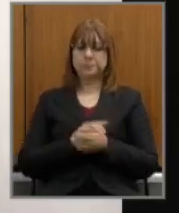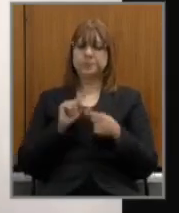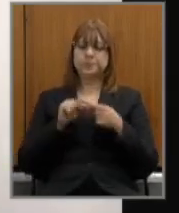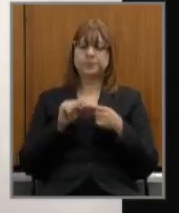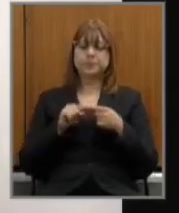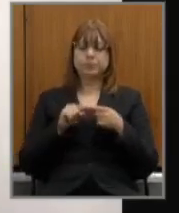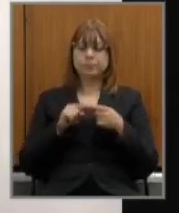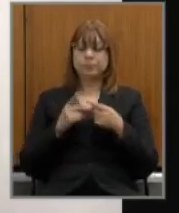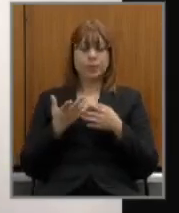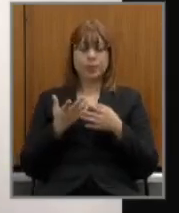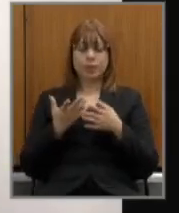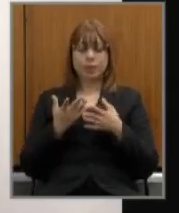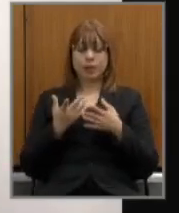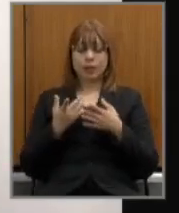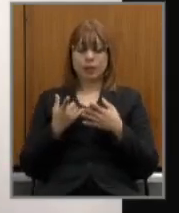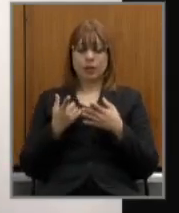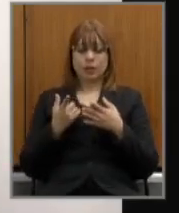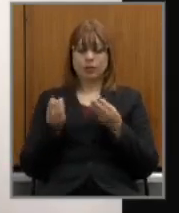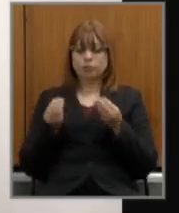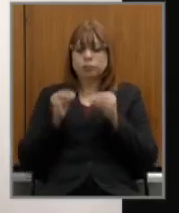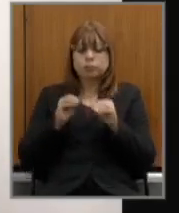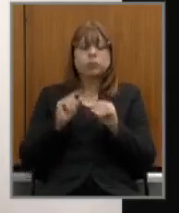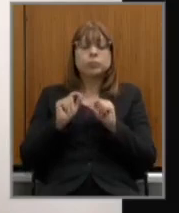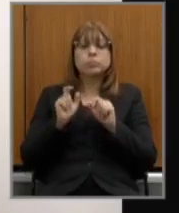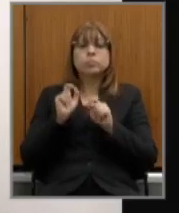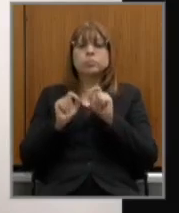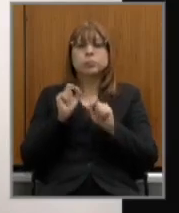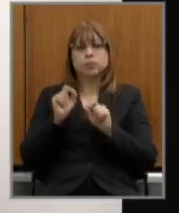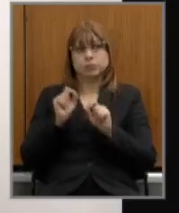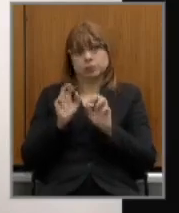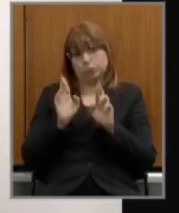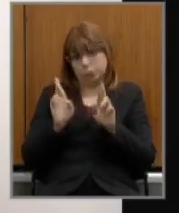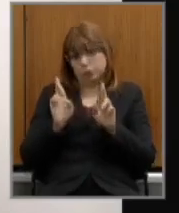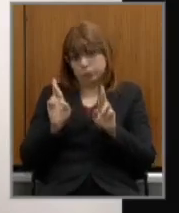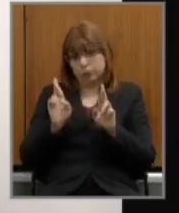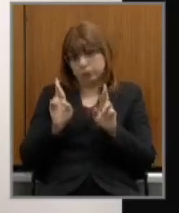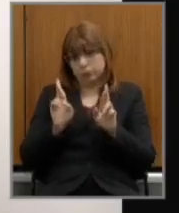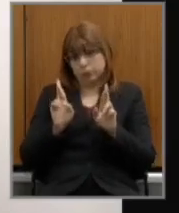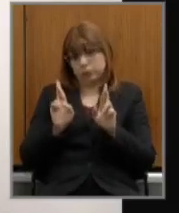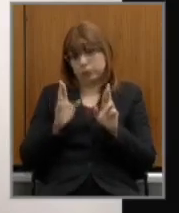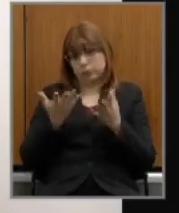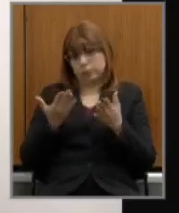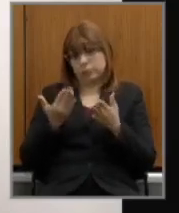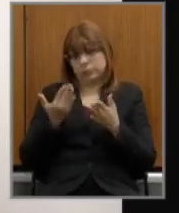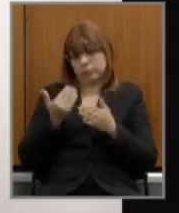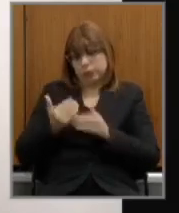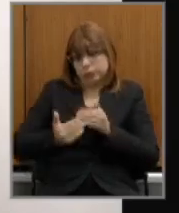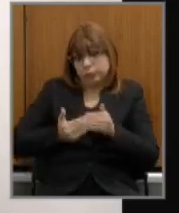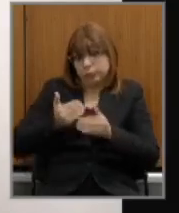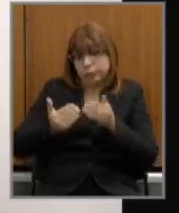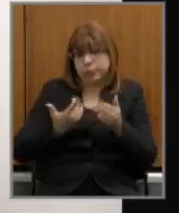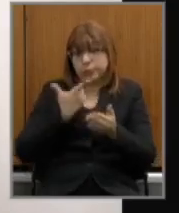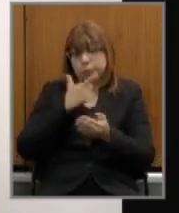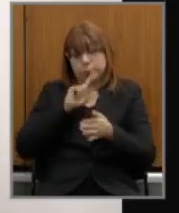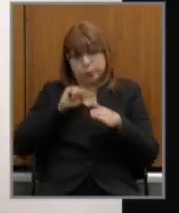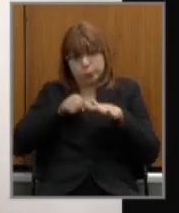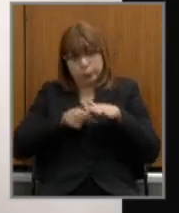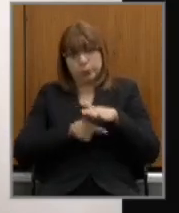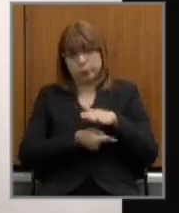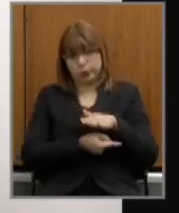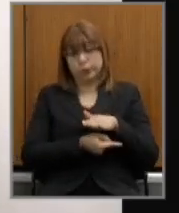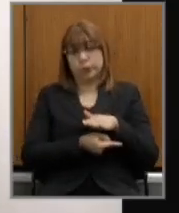conteúdos nós teremos aí espero um espaço na tramitação para que a gente possa aprofundar porque